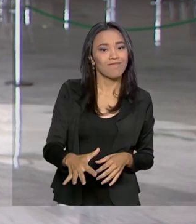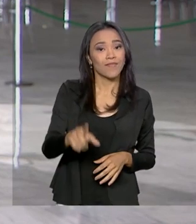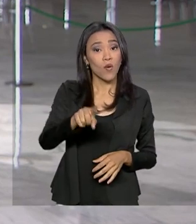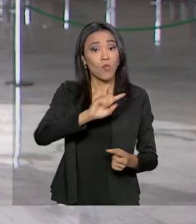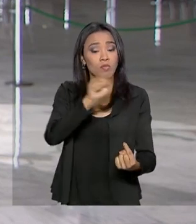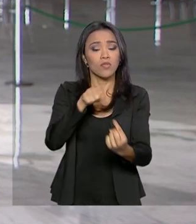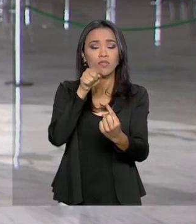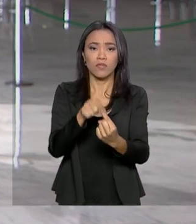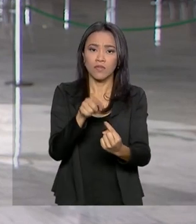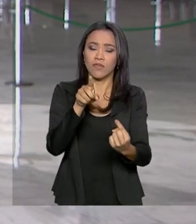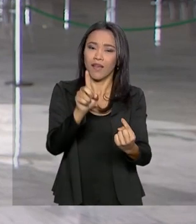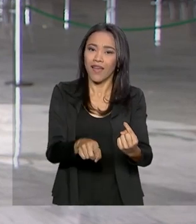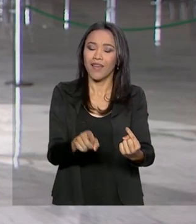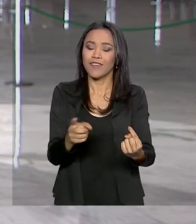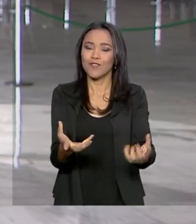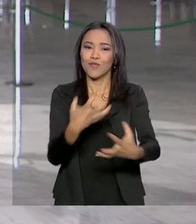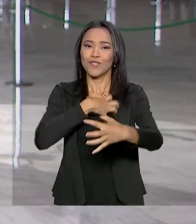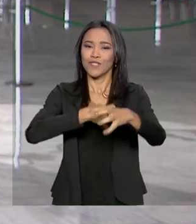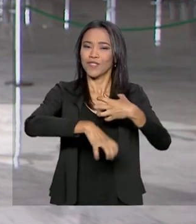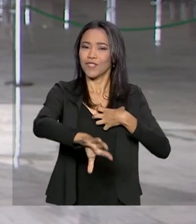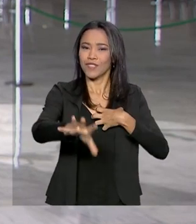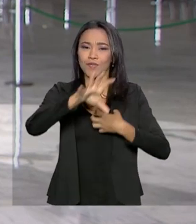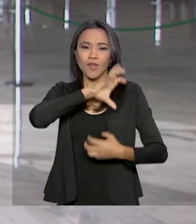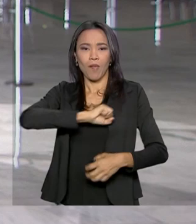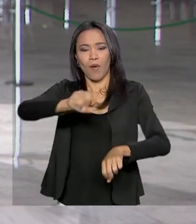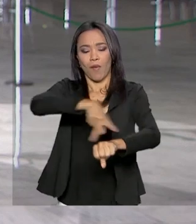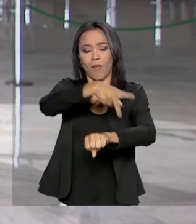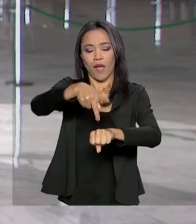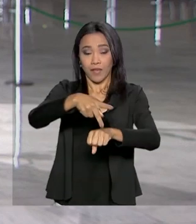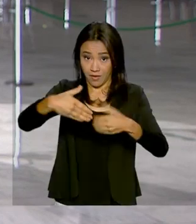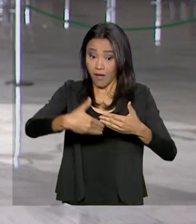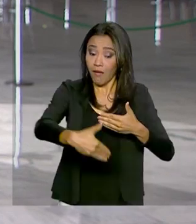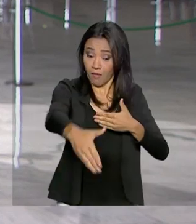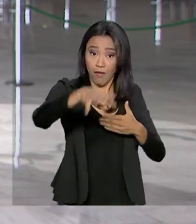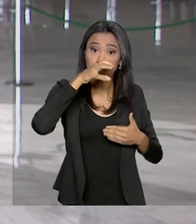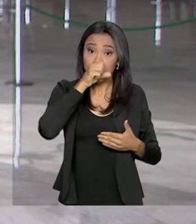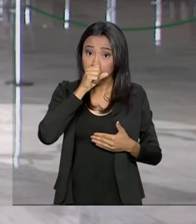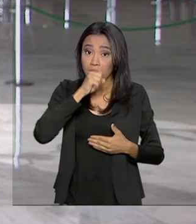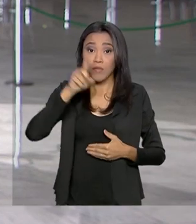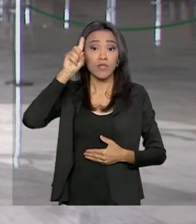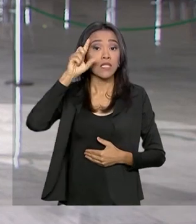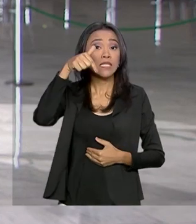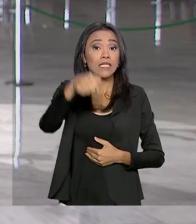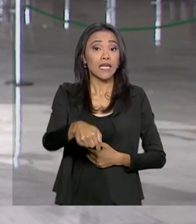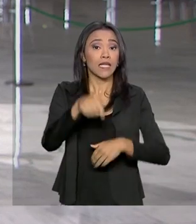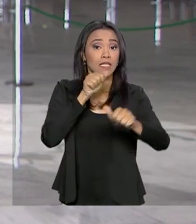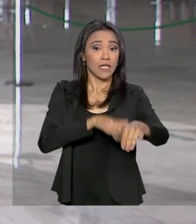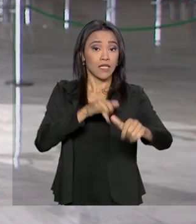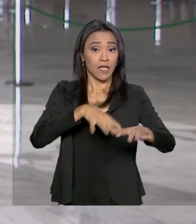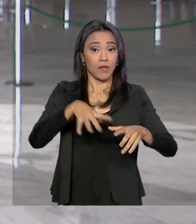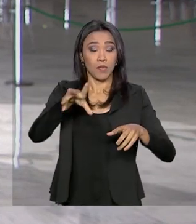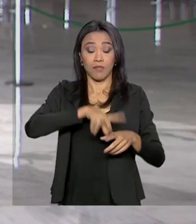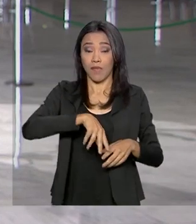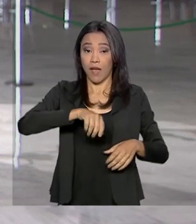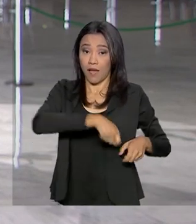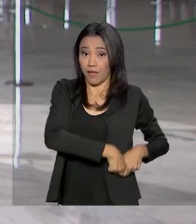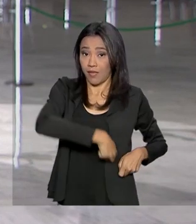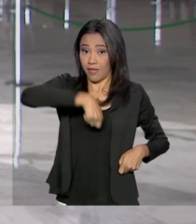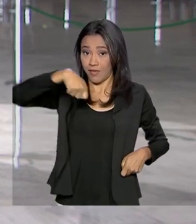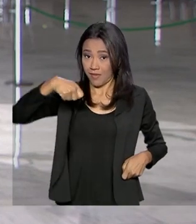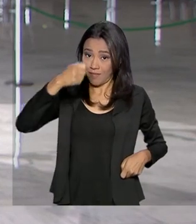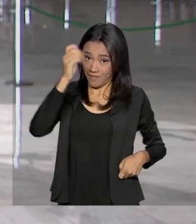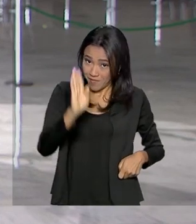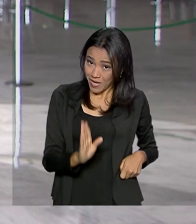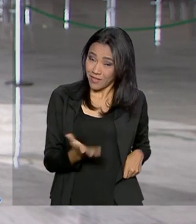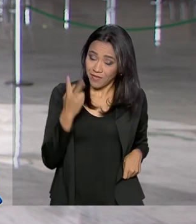resgatar o patriotismo, já que a gente comemora aí no sábado, agora, dia 7 de setembro, a independência do Brasil. Vamos assistir